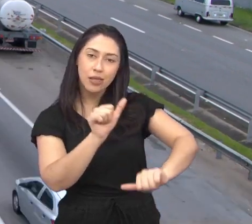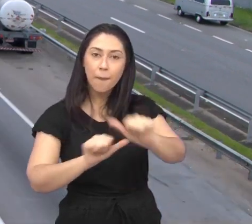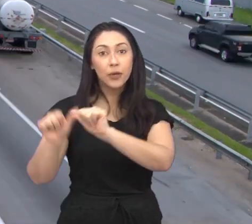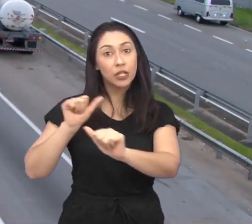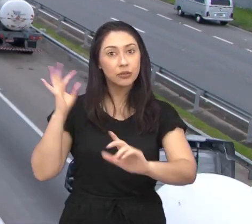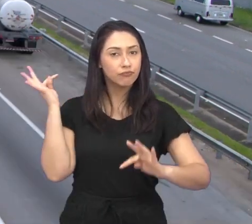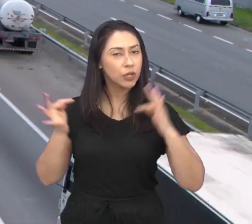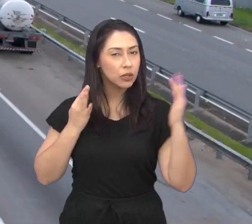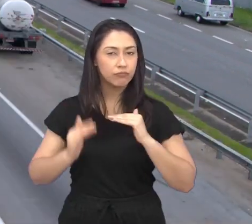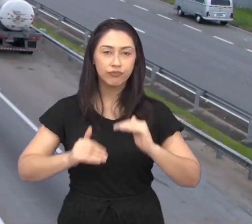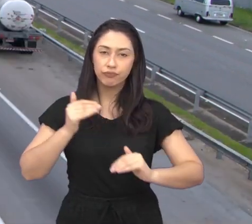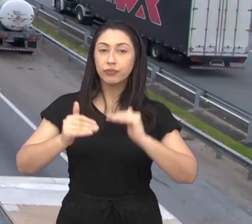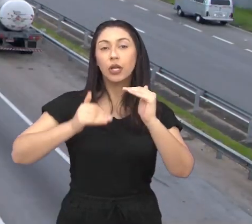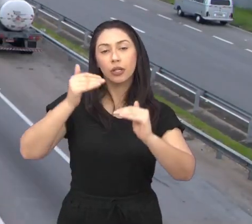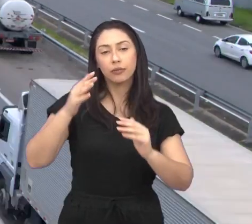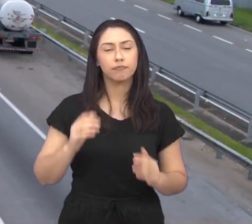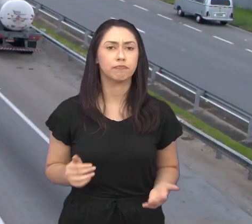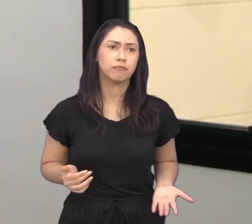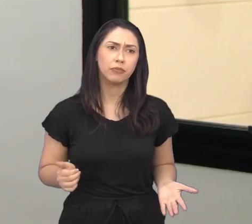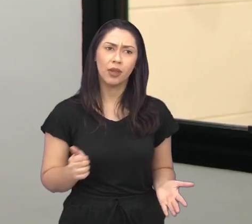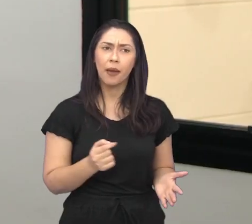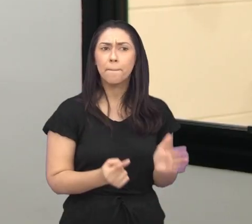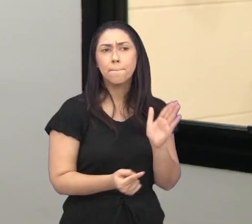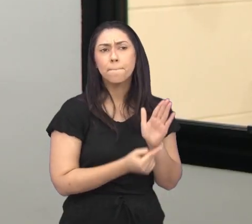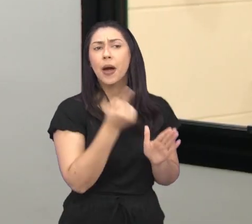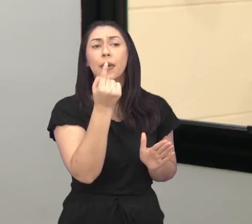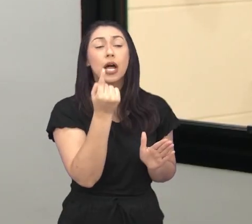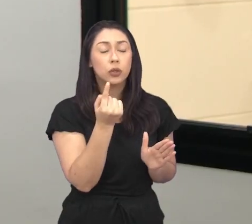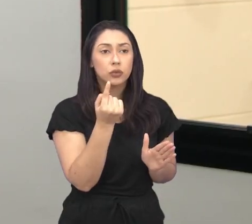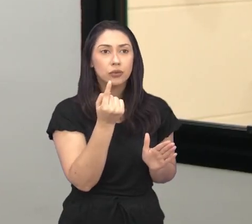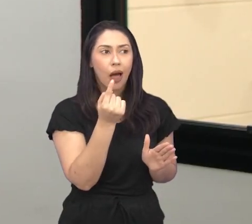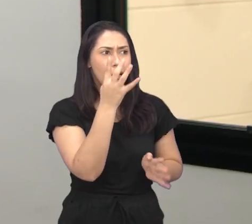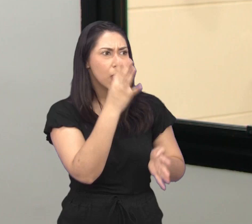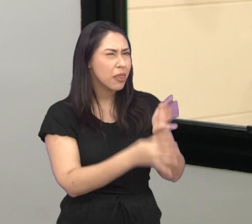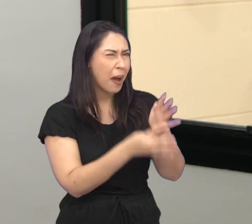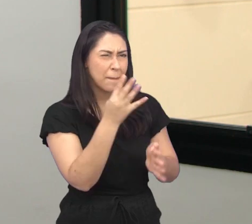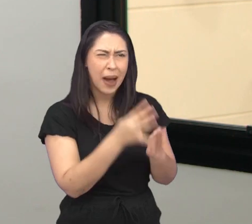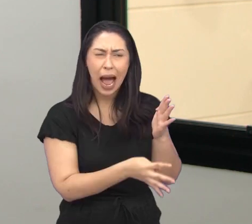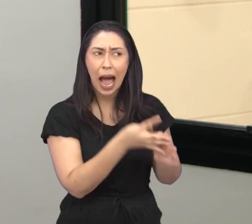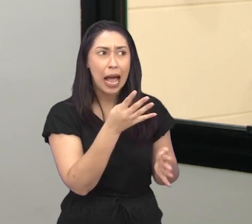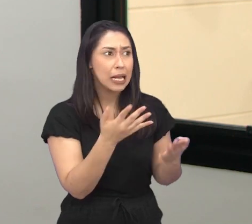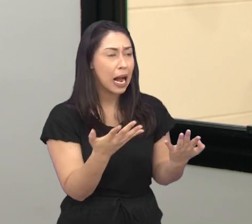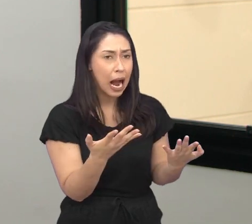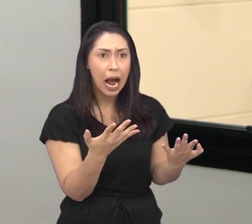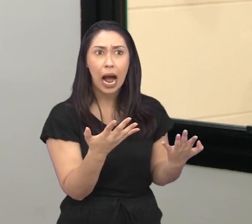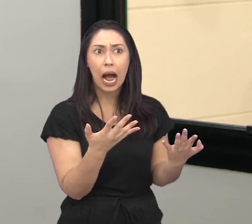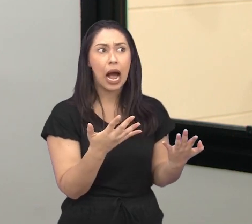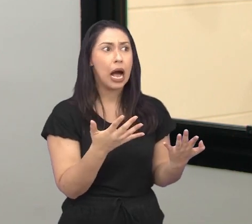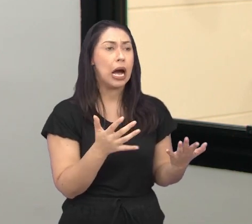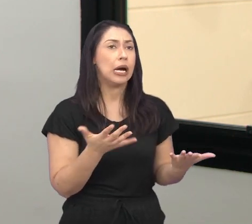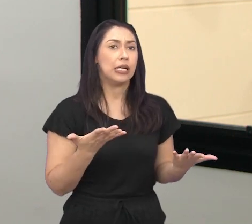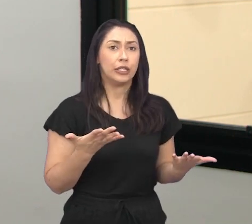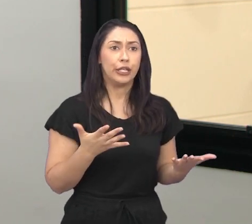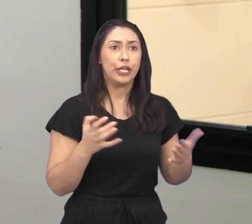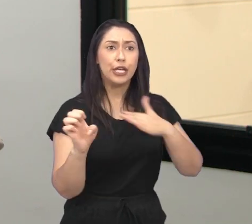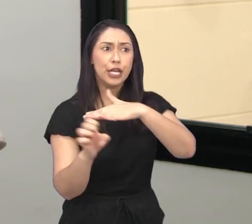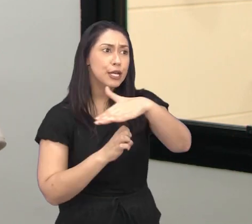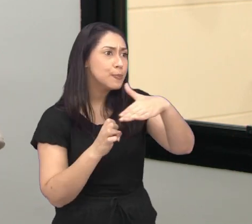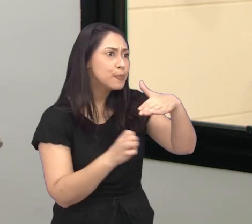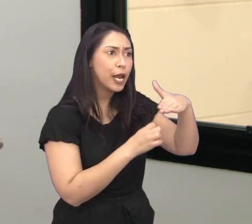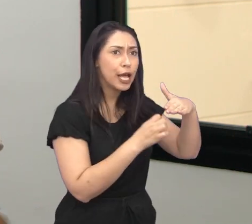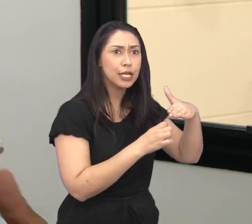setor do turismo continue em desenvolvimento. O primeiro é não criar empecilhos para que agências,